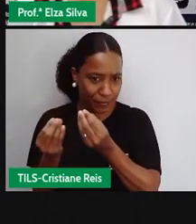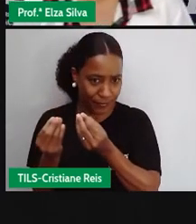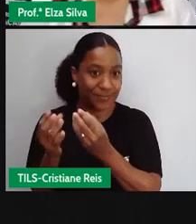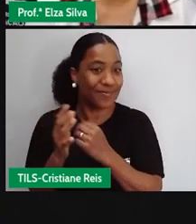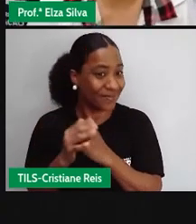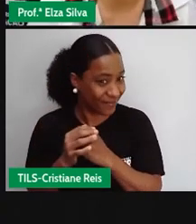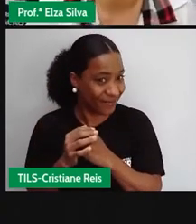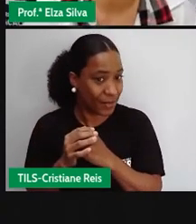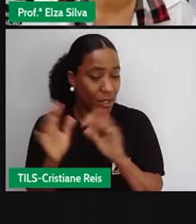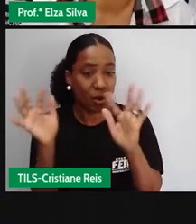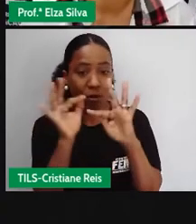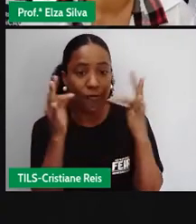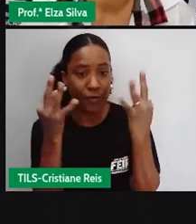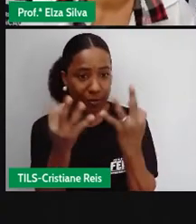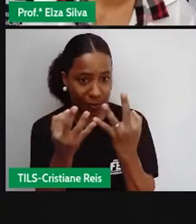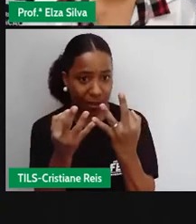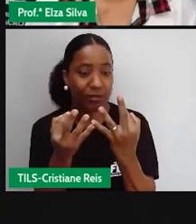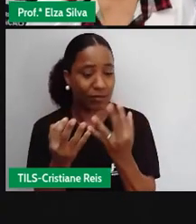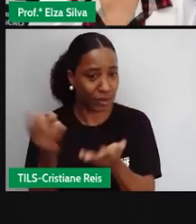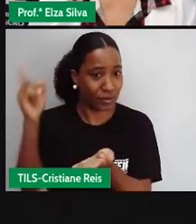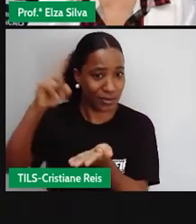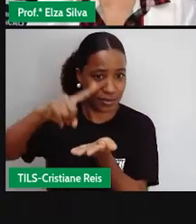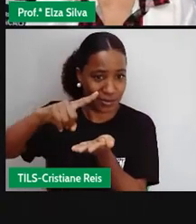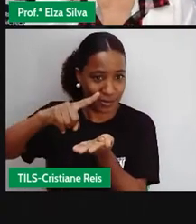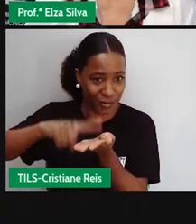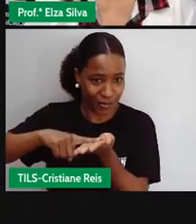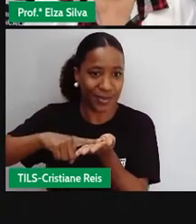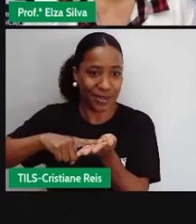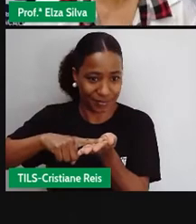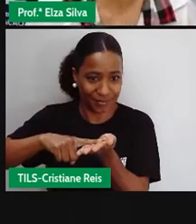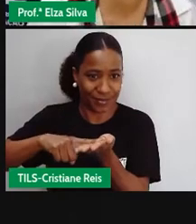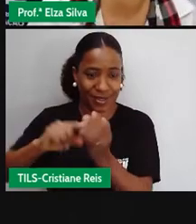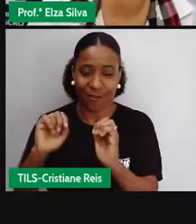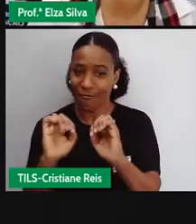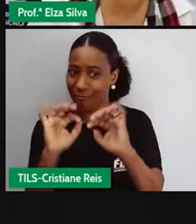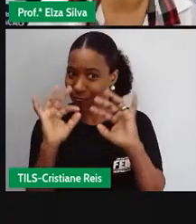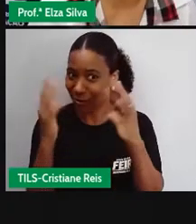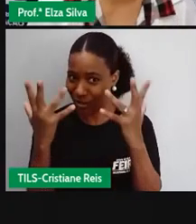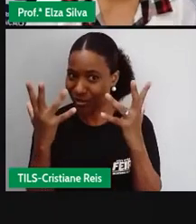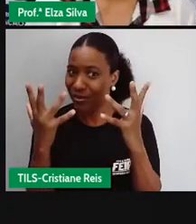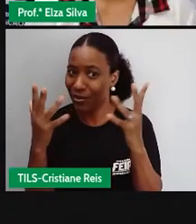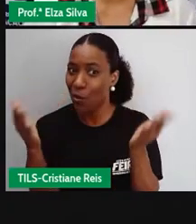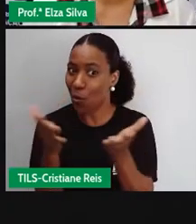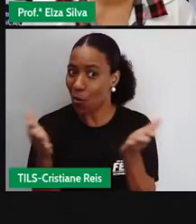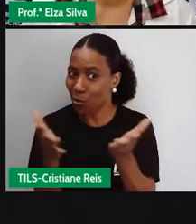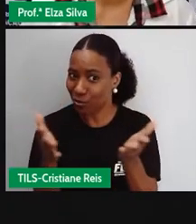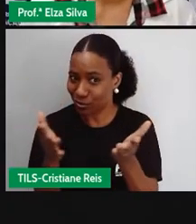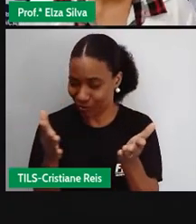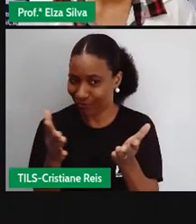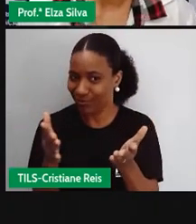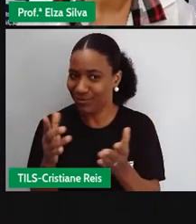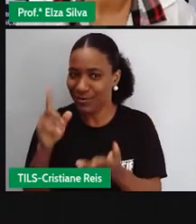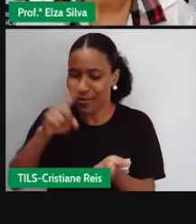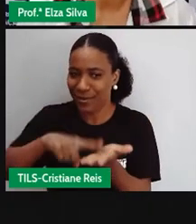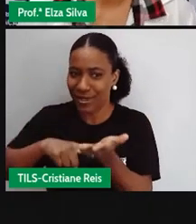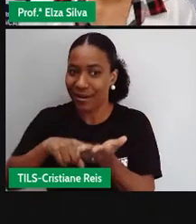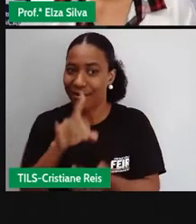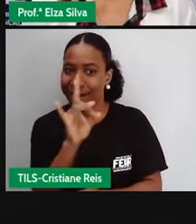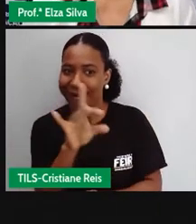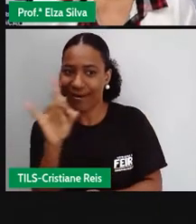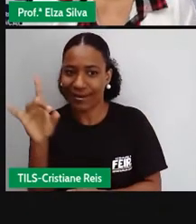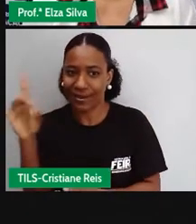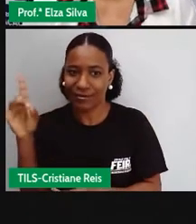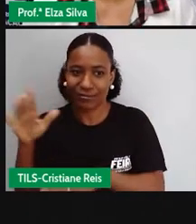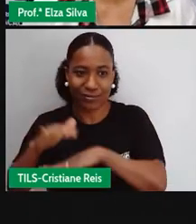vão nos contratar para organizar esta festa. É o nosso desafio da aula de hoje. Mas,